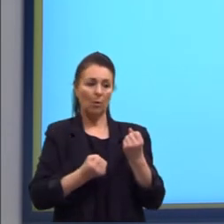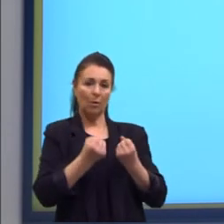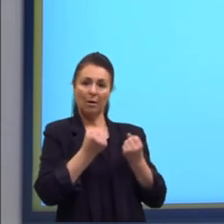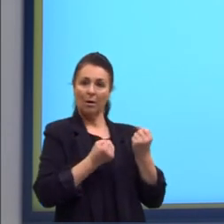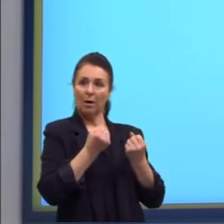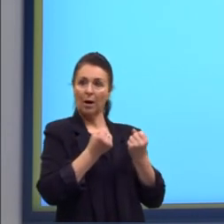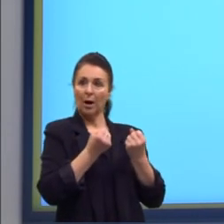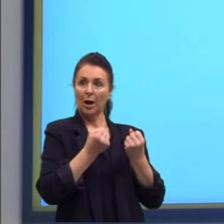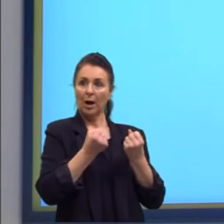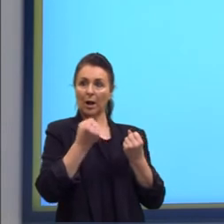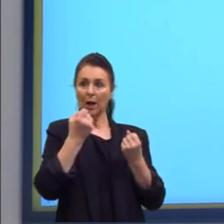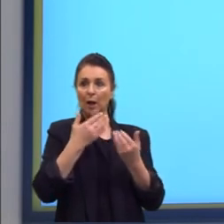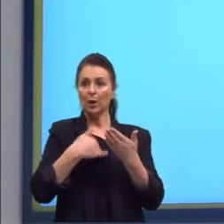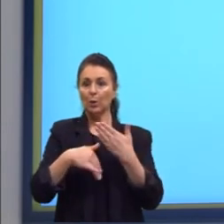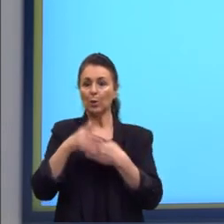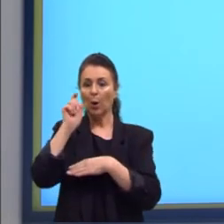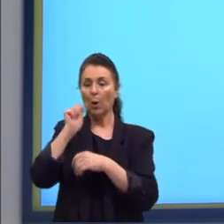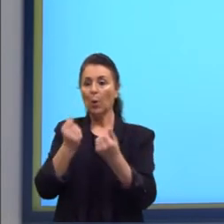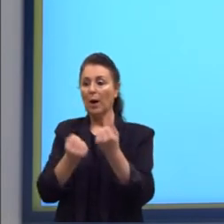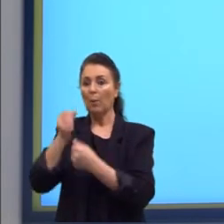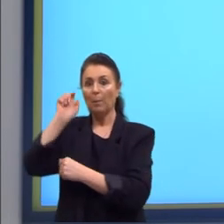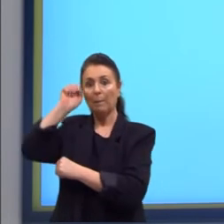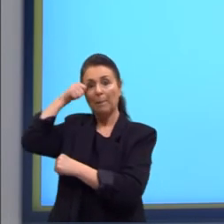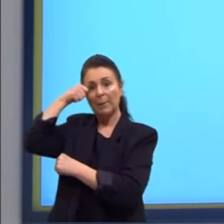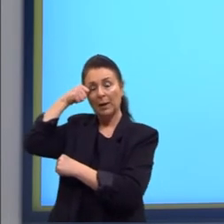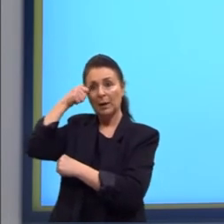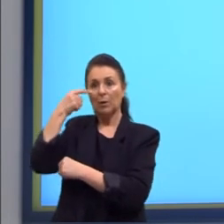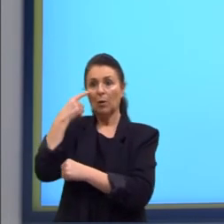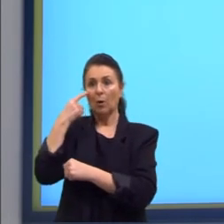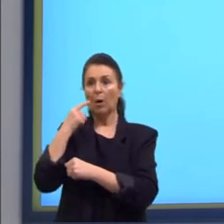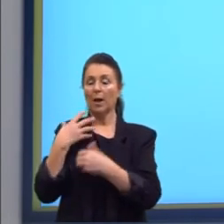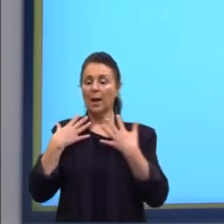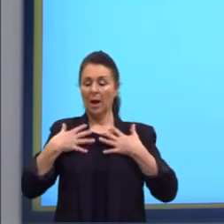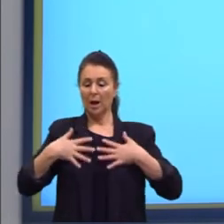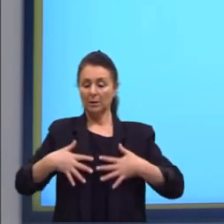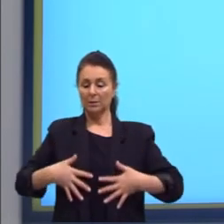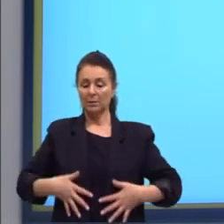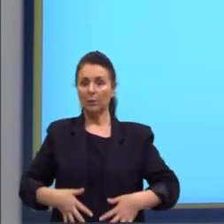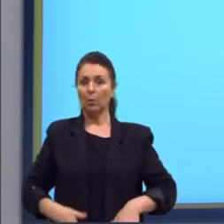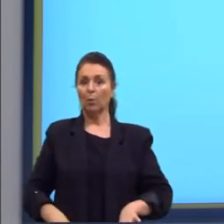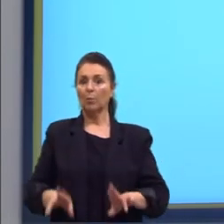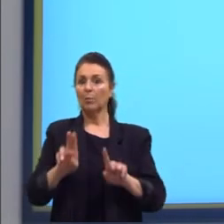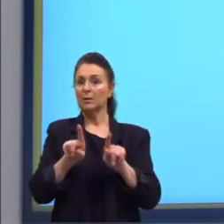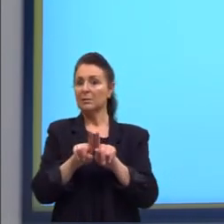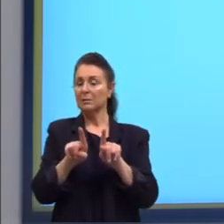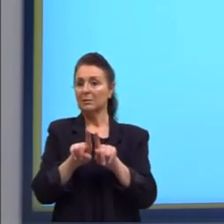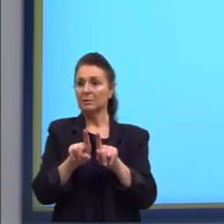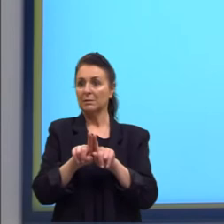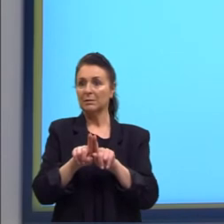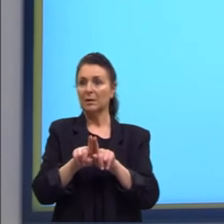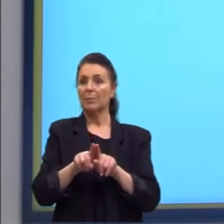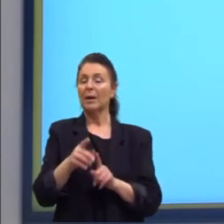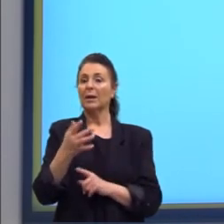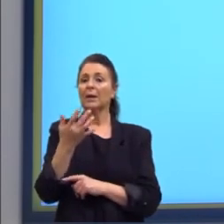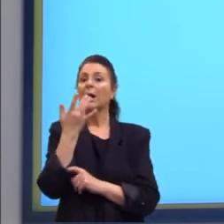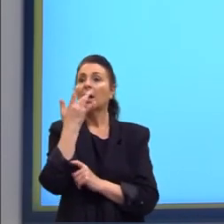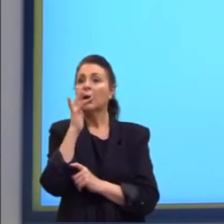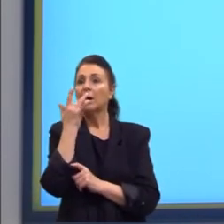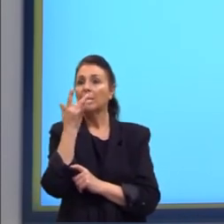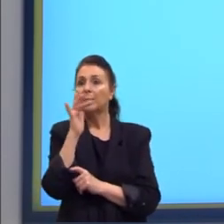esse carrinho aqui preto. Olha as roupas que eles estão vestindo. Branco,